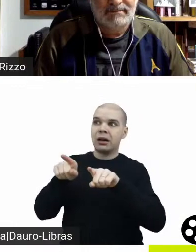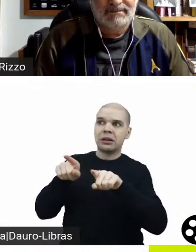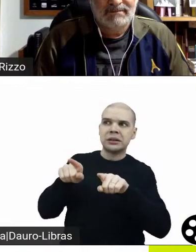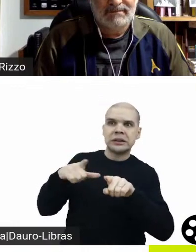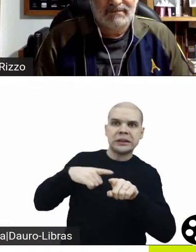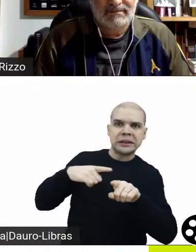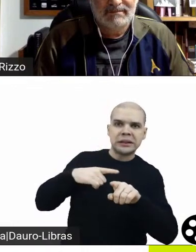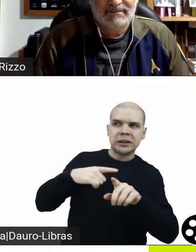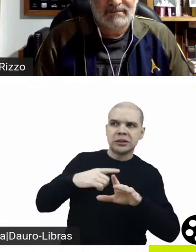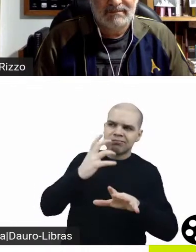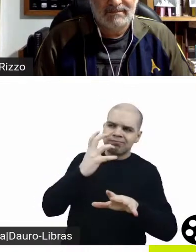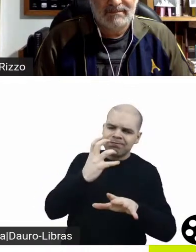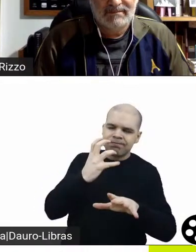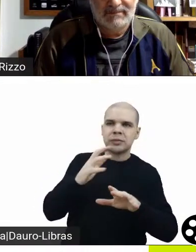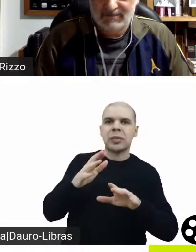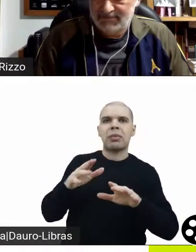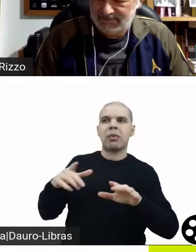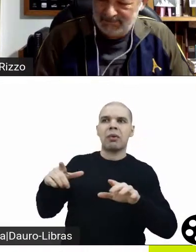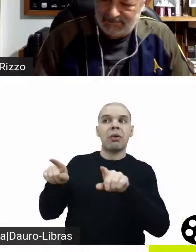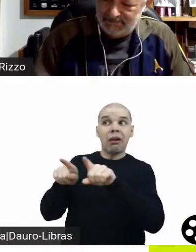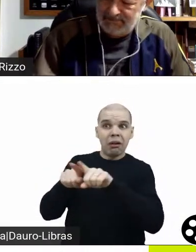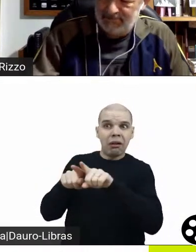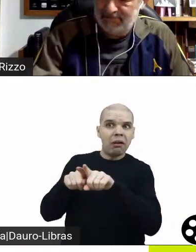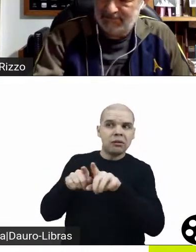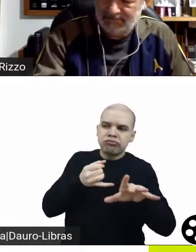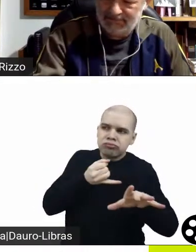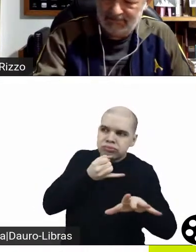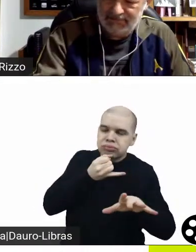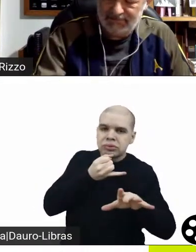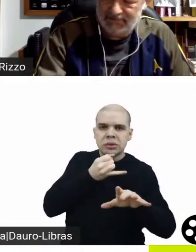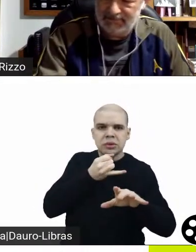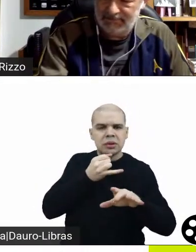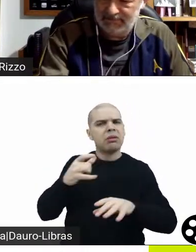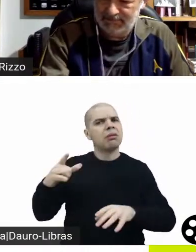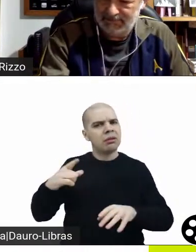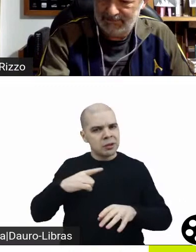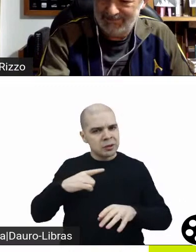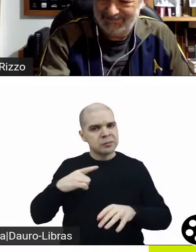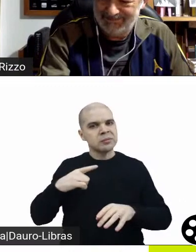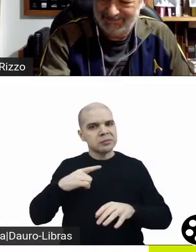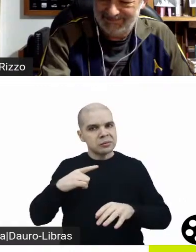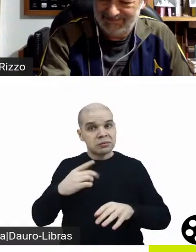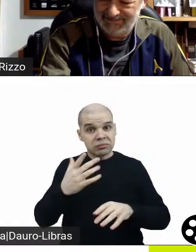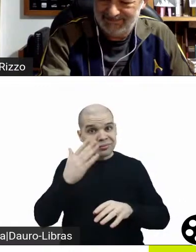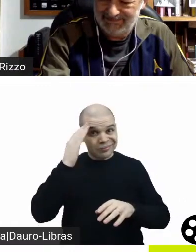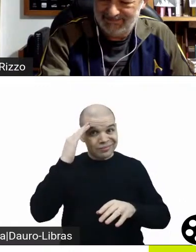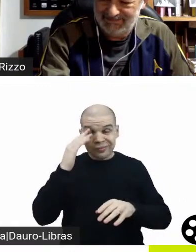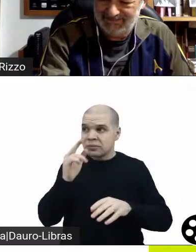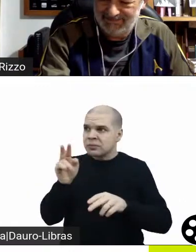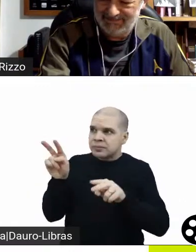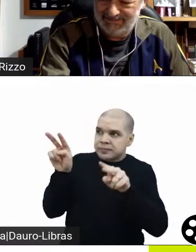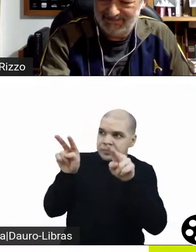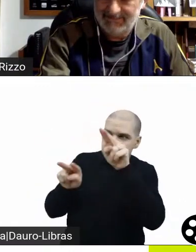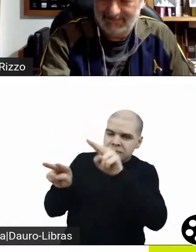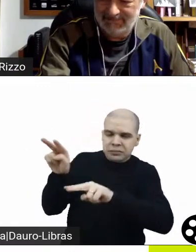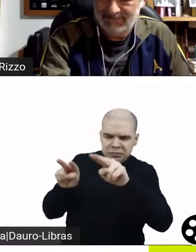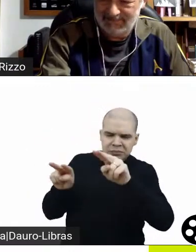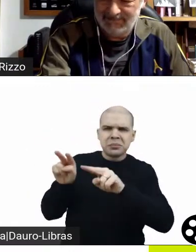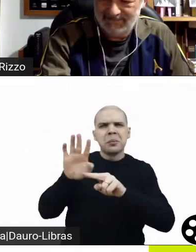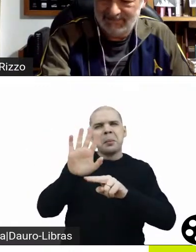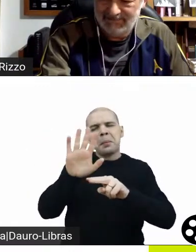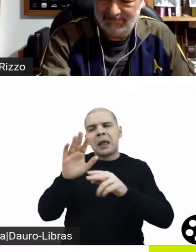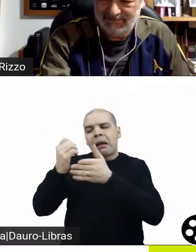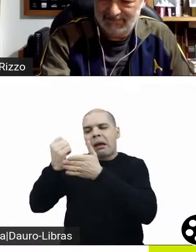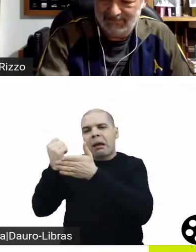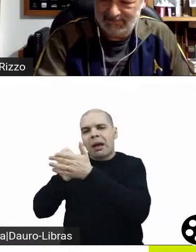romântica, salvo se fosse classificar uma comédia romântica como o ato de se amar. Eu acho que o filme fala muito sobre isso, até na mesma